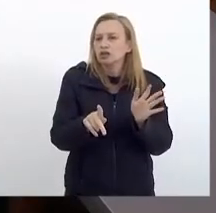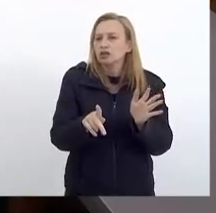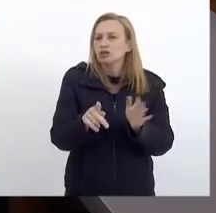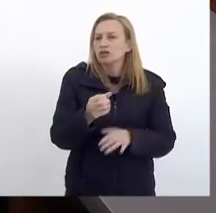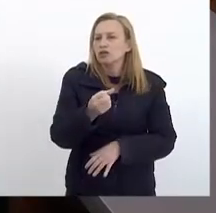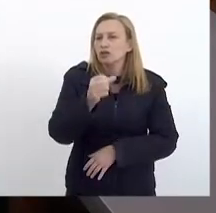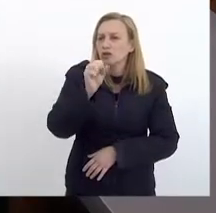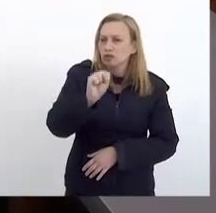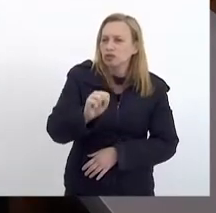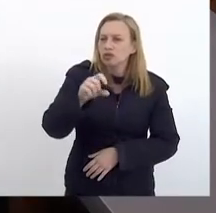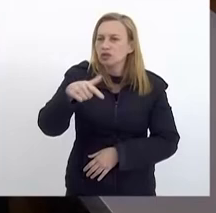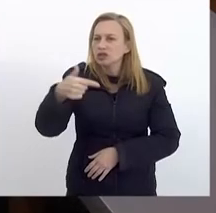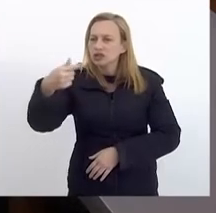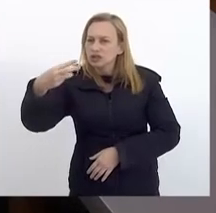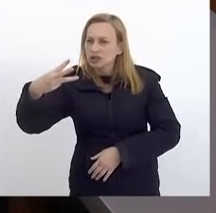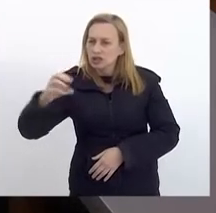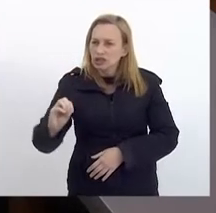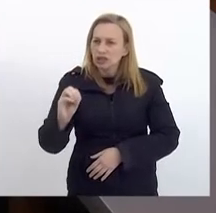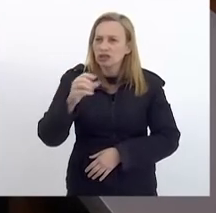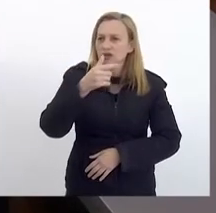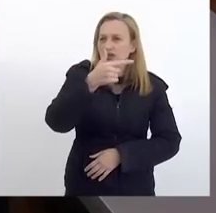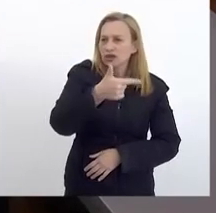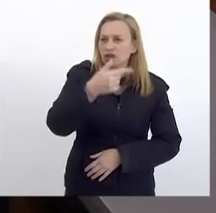de 24 de janeiro de 2020.